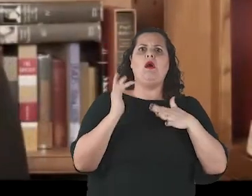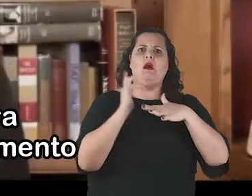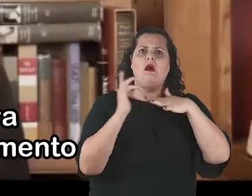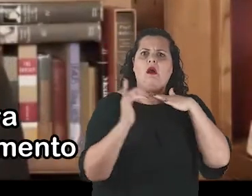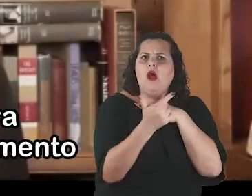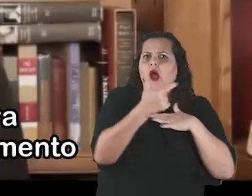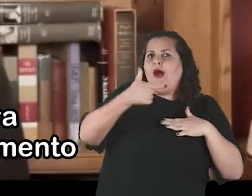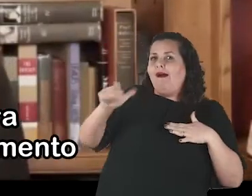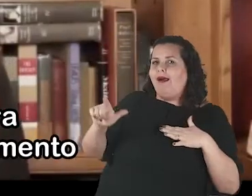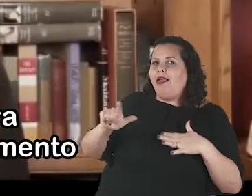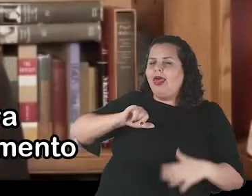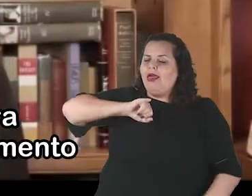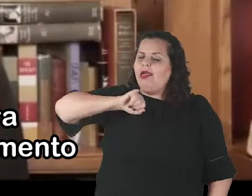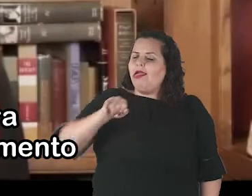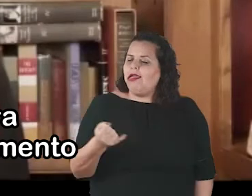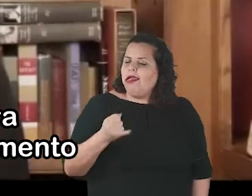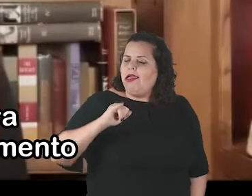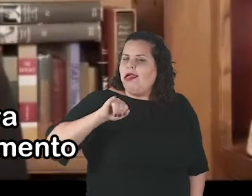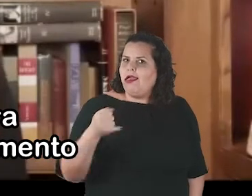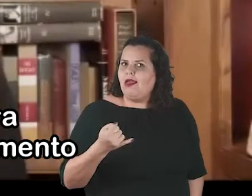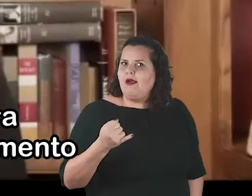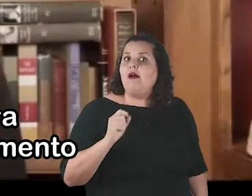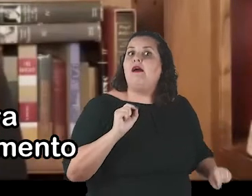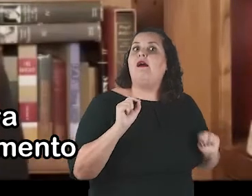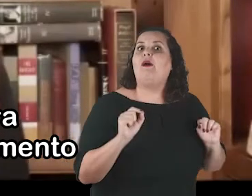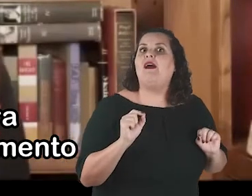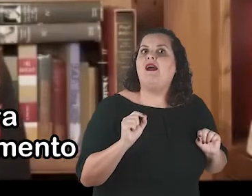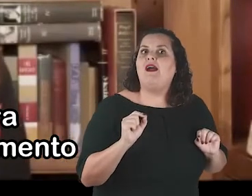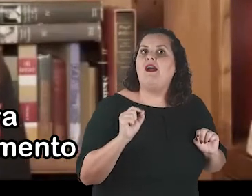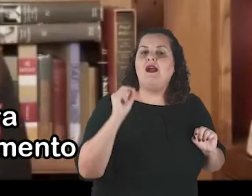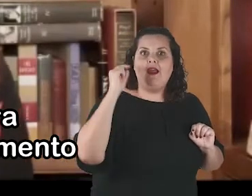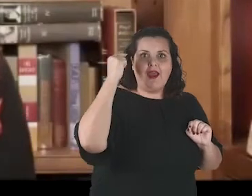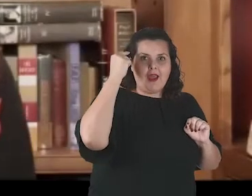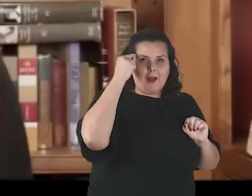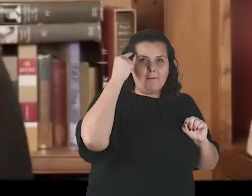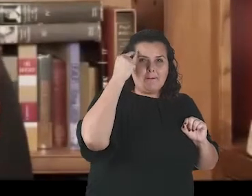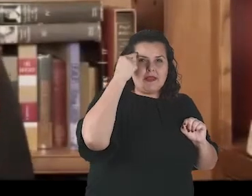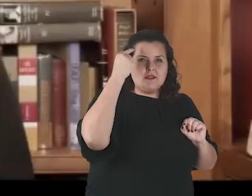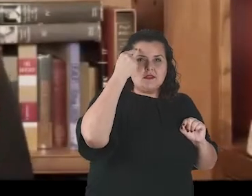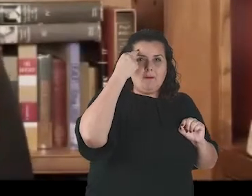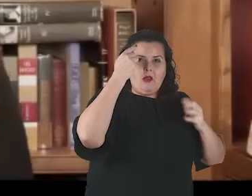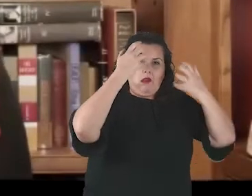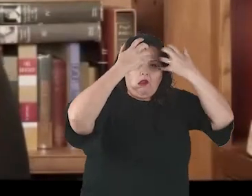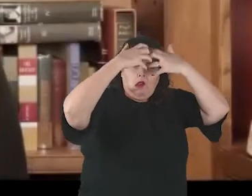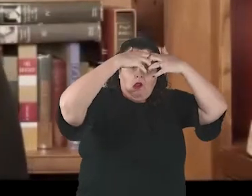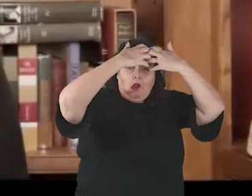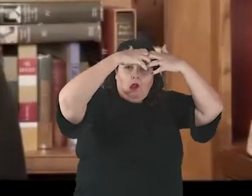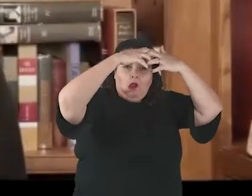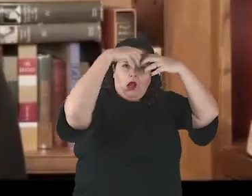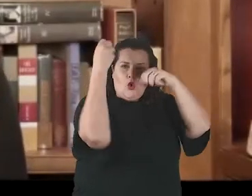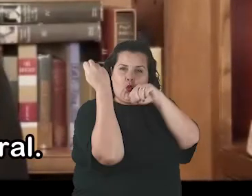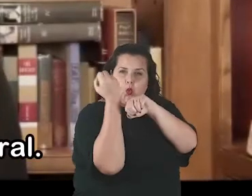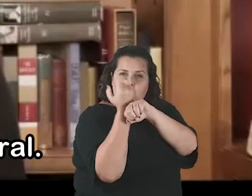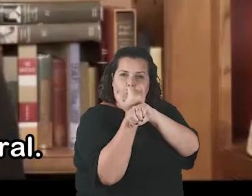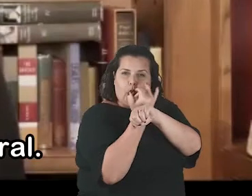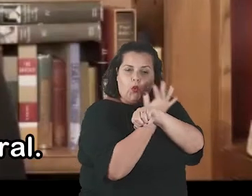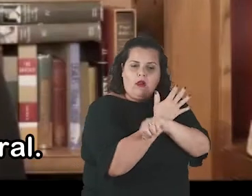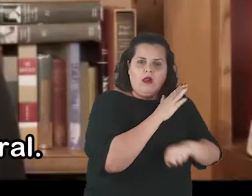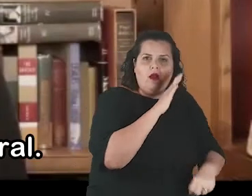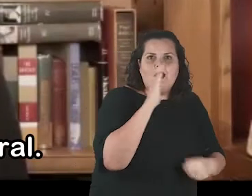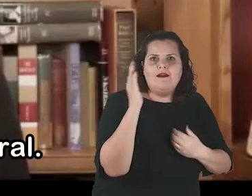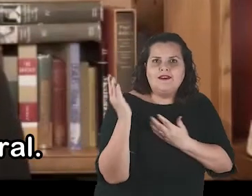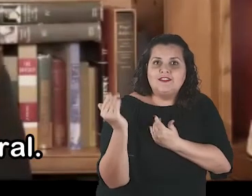psicológicas dos jovens, criando novos obstáculos para processos cruciais de desenvolvimento, como a